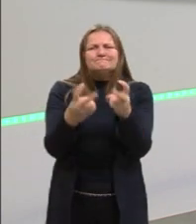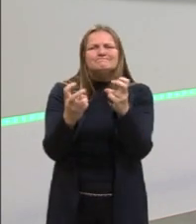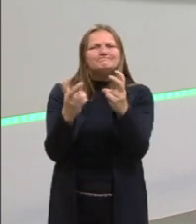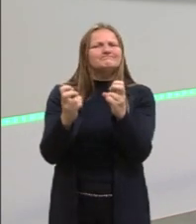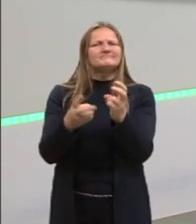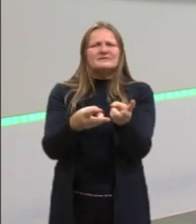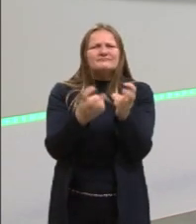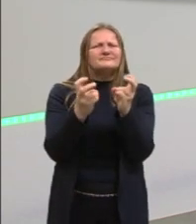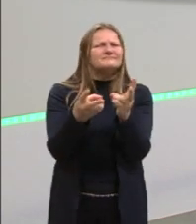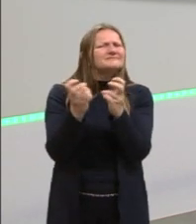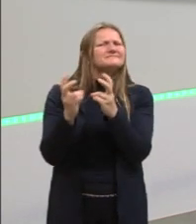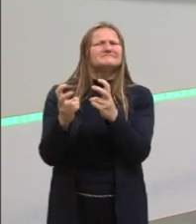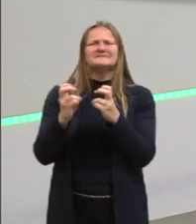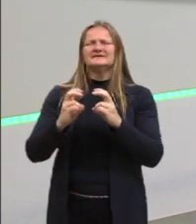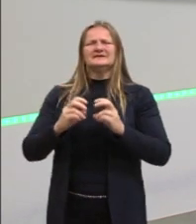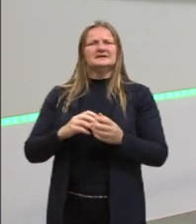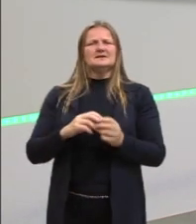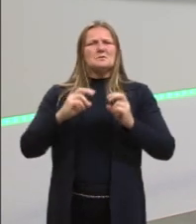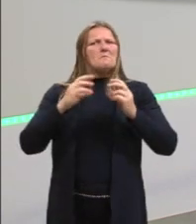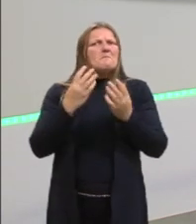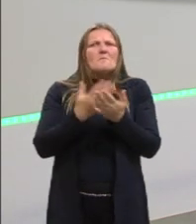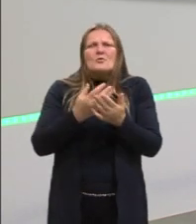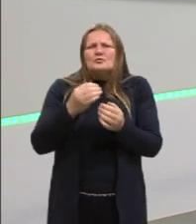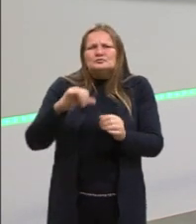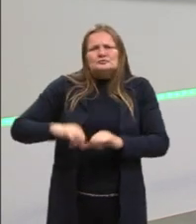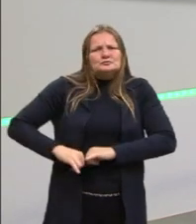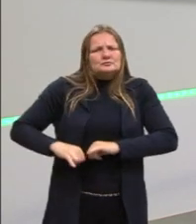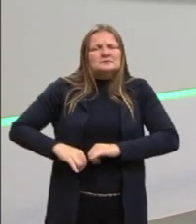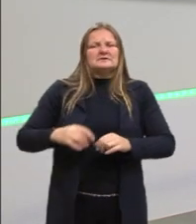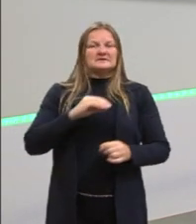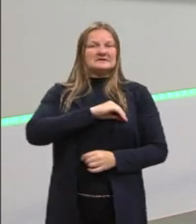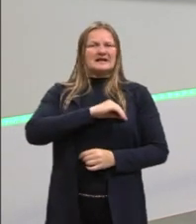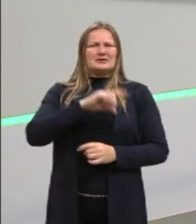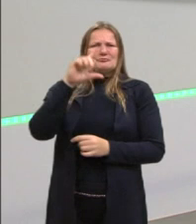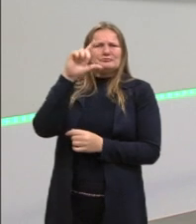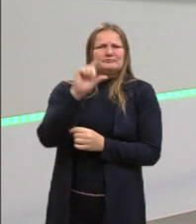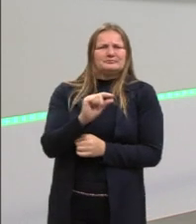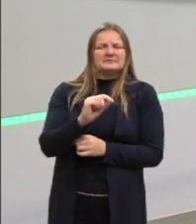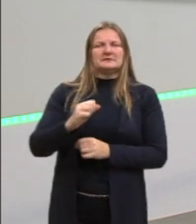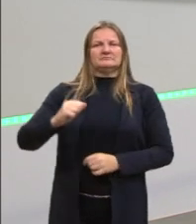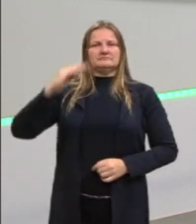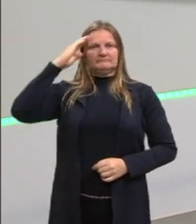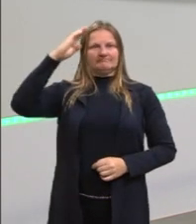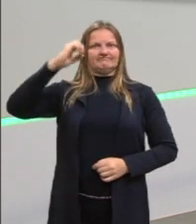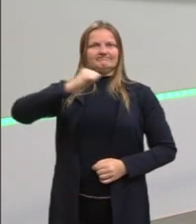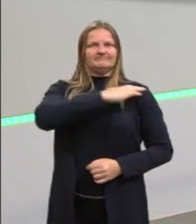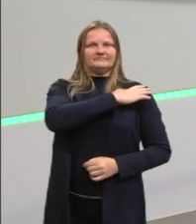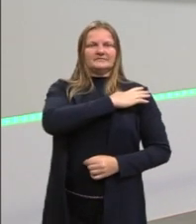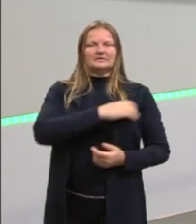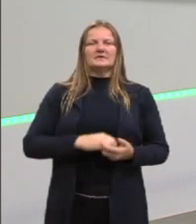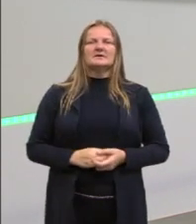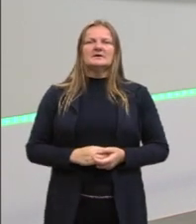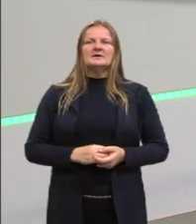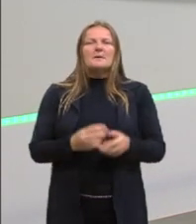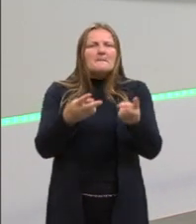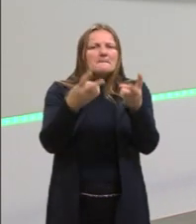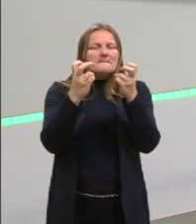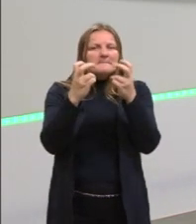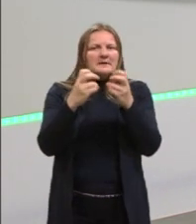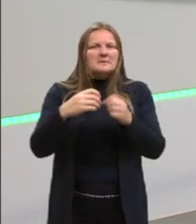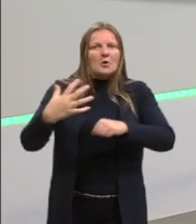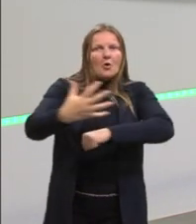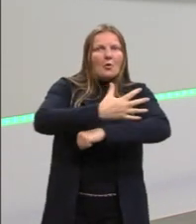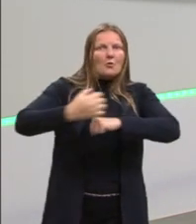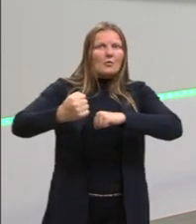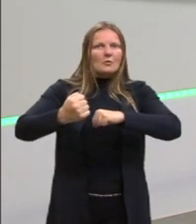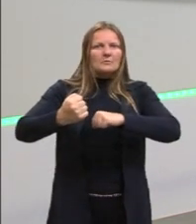mais explorados, trabalharam mais e receberam menos durante a ditadura militar. Então, a gente percebe que o golpe